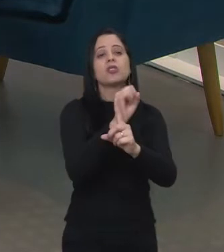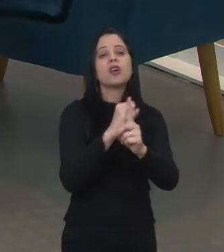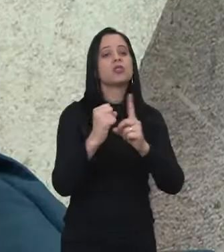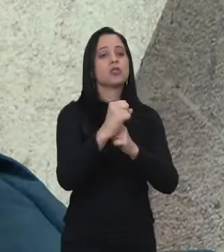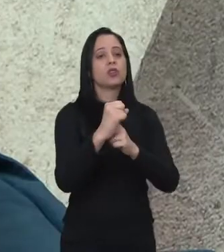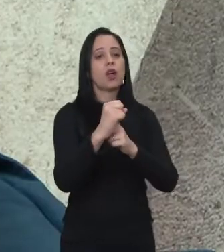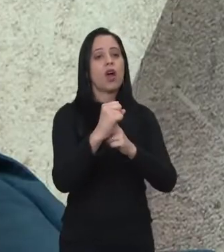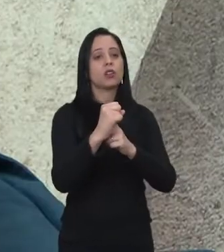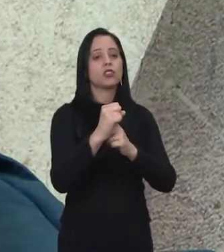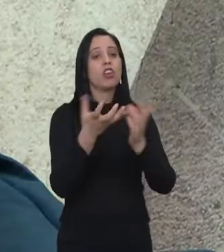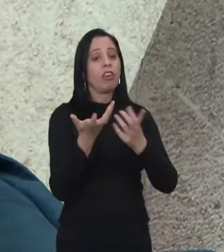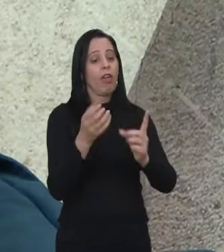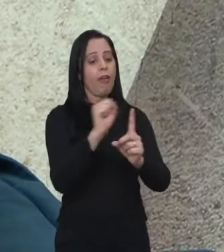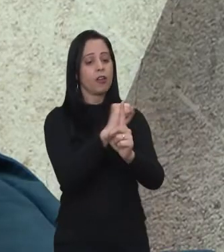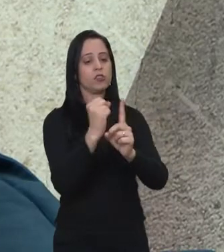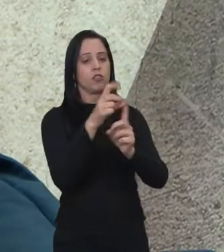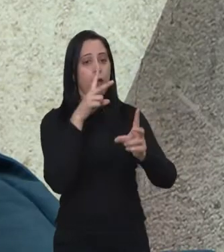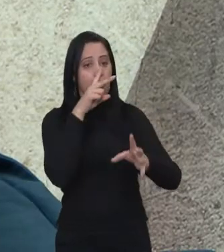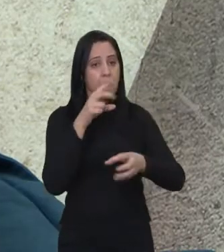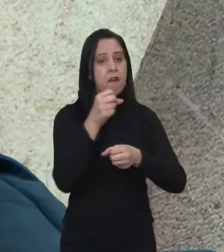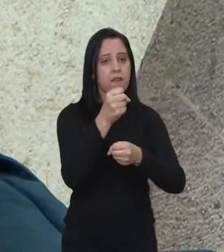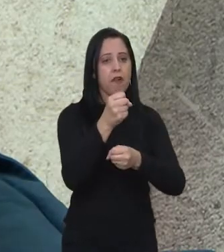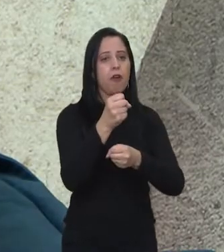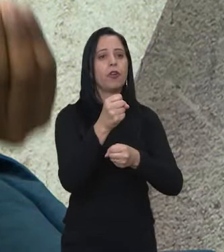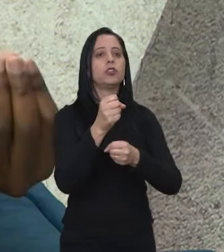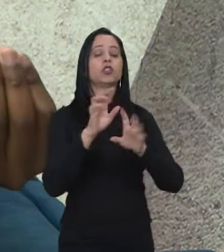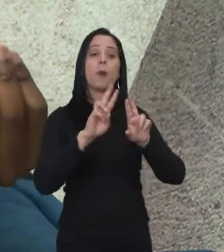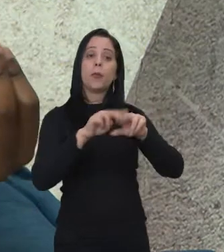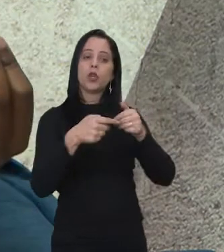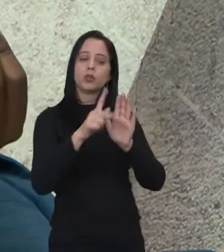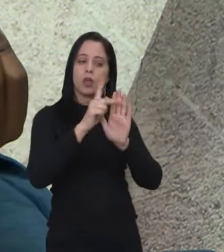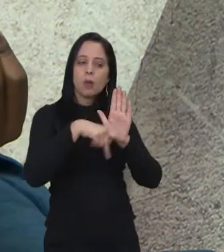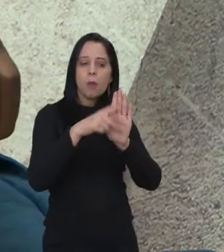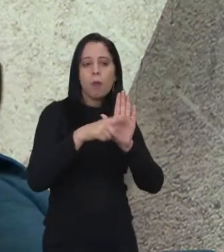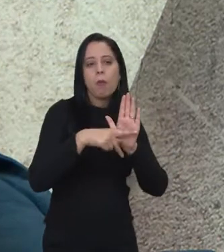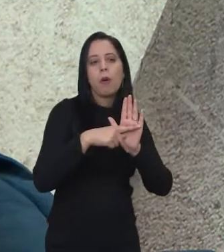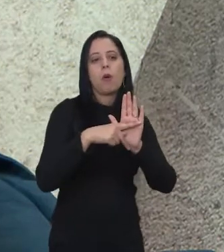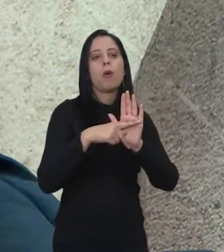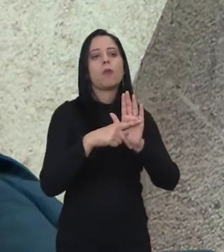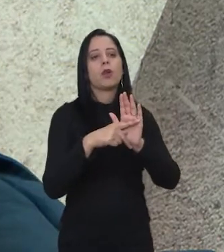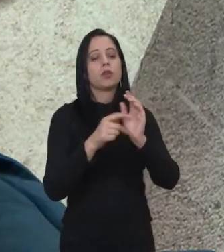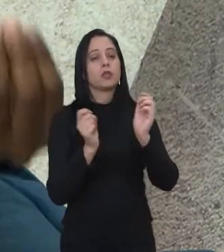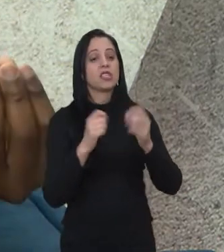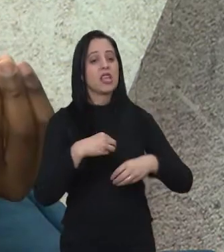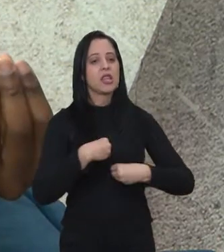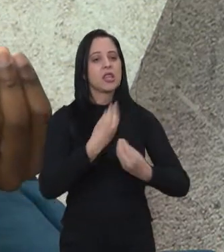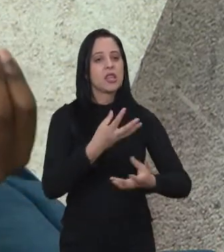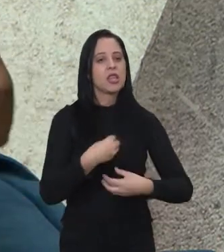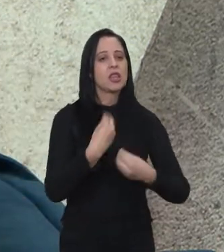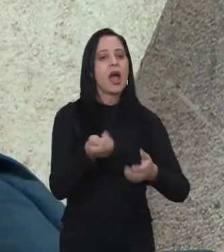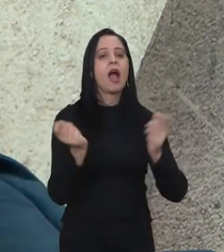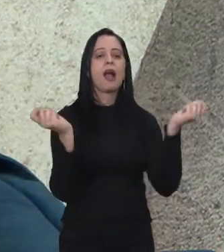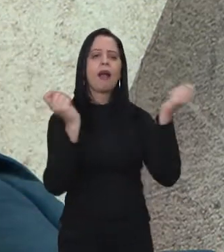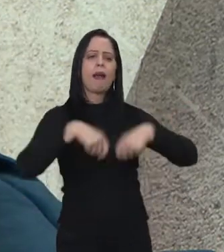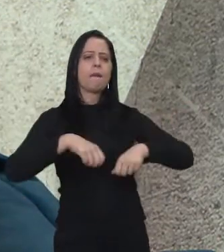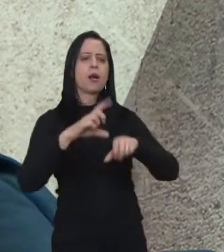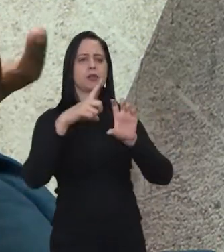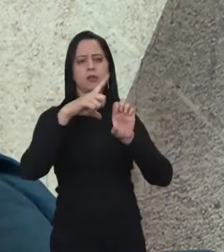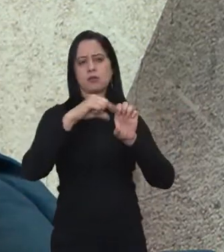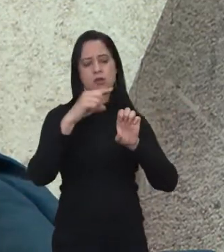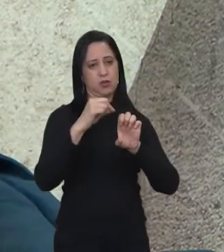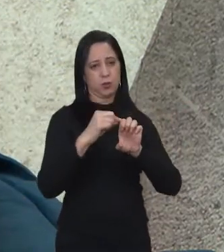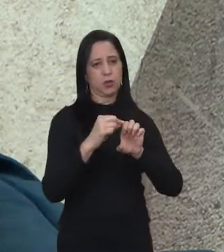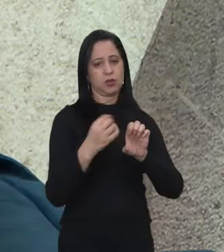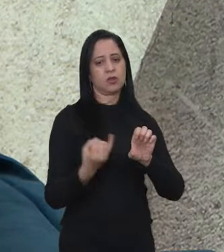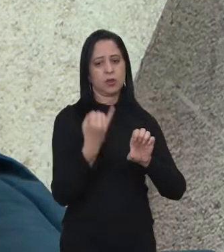sociedade, quer fortalecer a sociedade. Então, através de um programa de capacitação empreendedora, de desenvolvimento de negócios, é